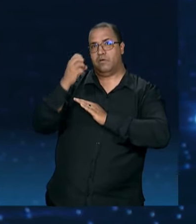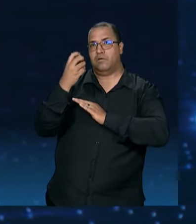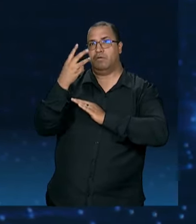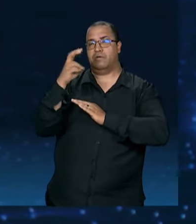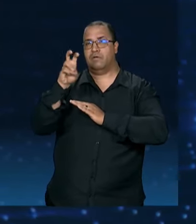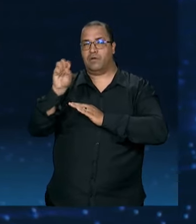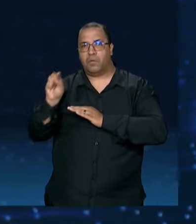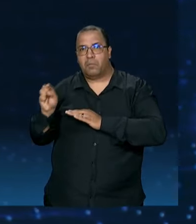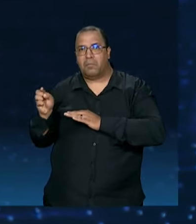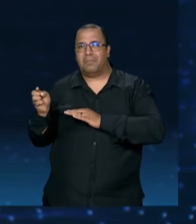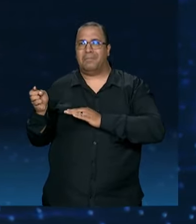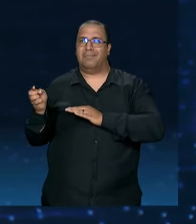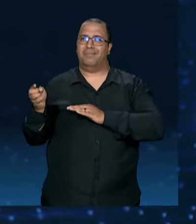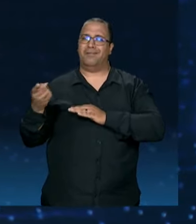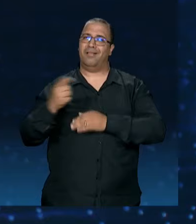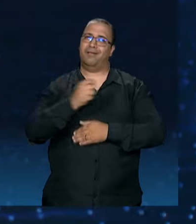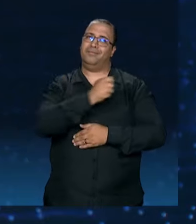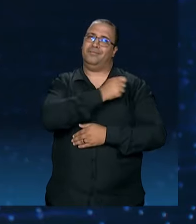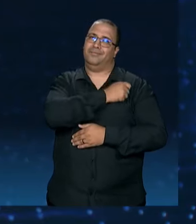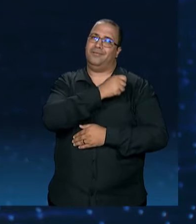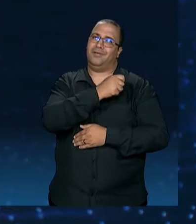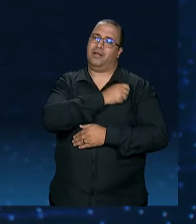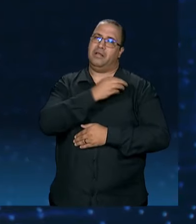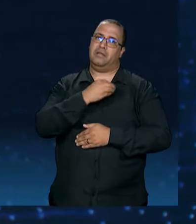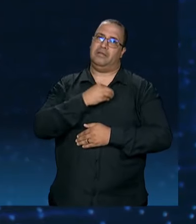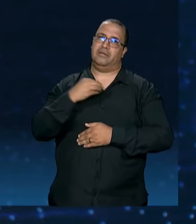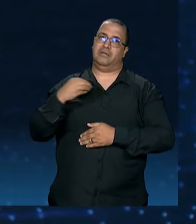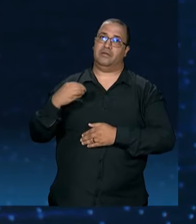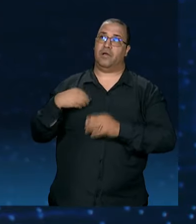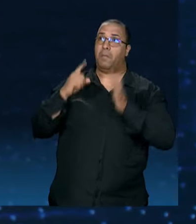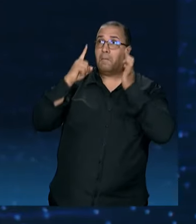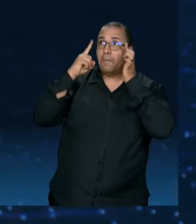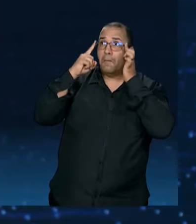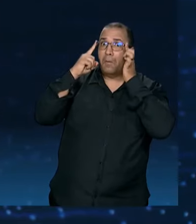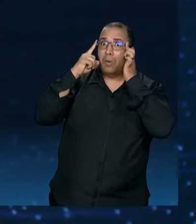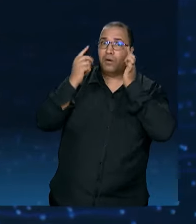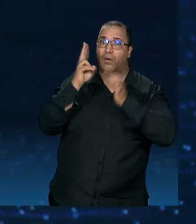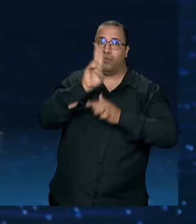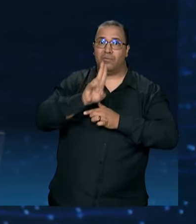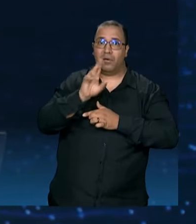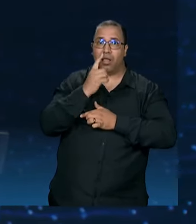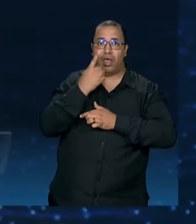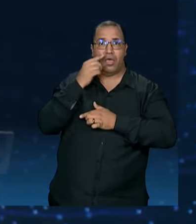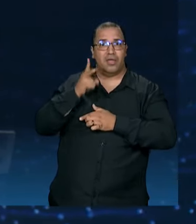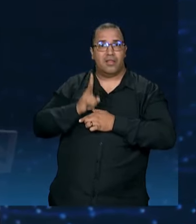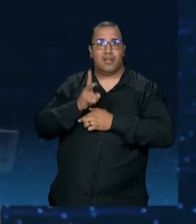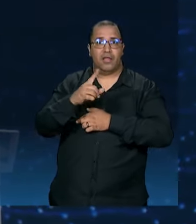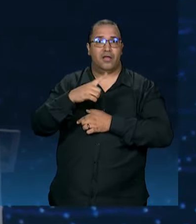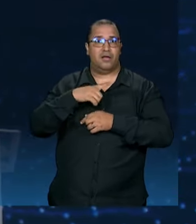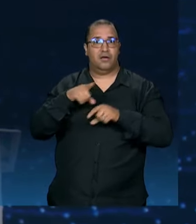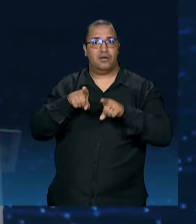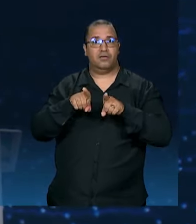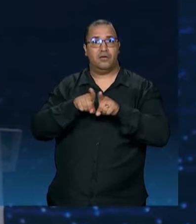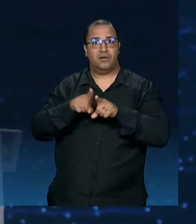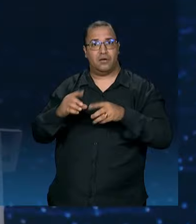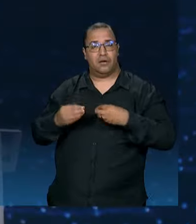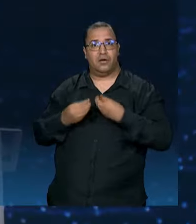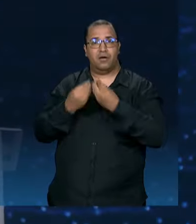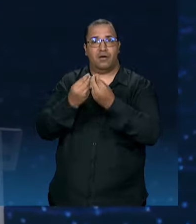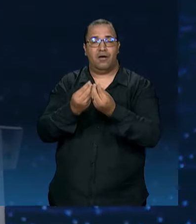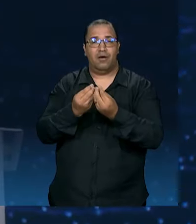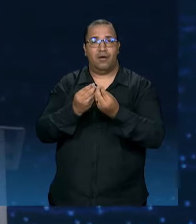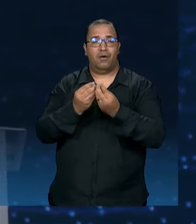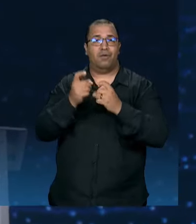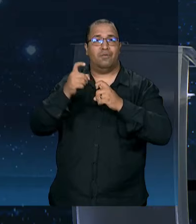mil alunos fazendo o exame para poder ter o seu óculos. A gente está pegando e fazendo, levando lá na escola o oftalmologista